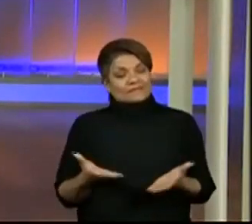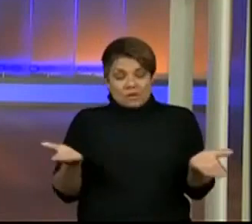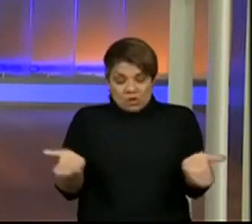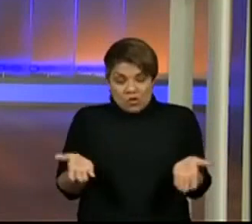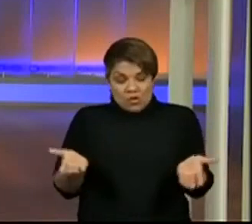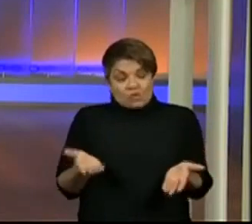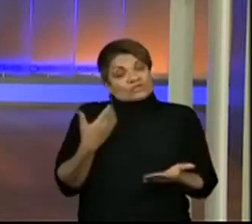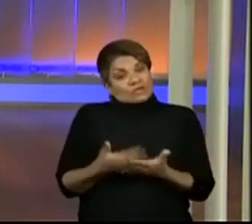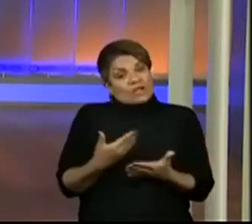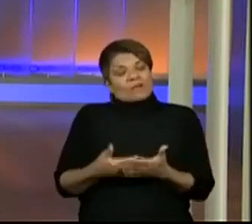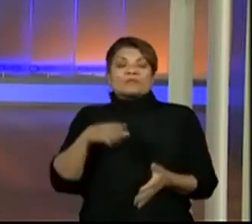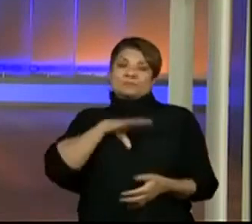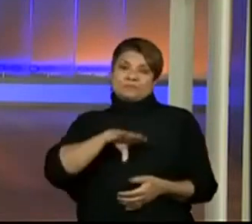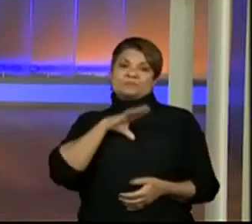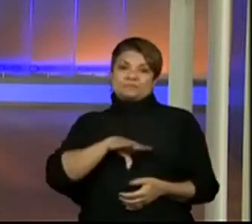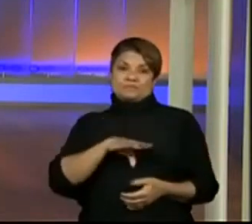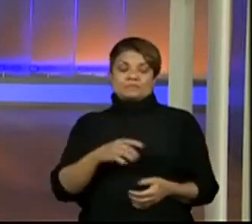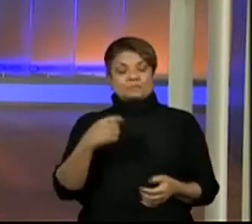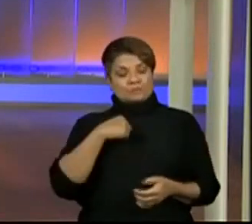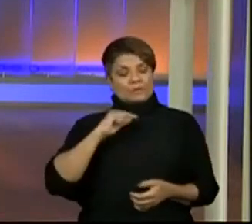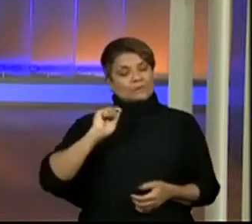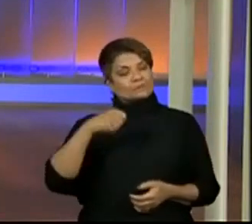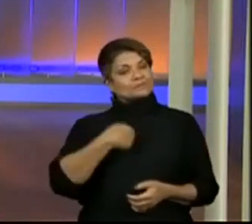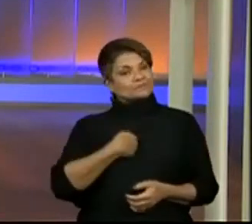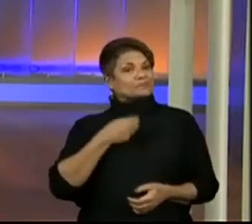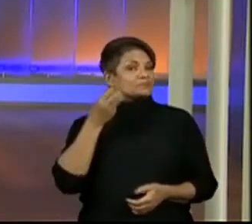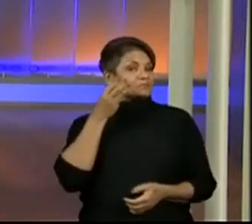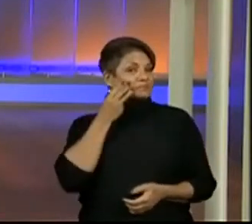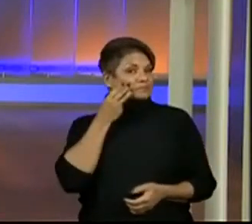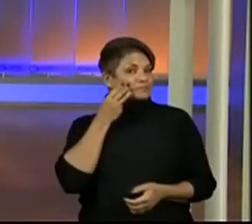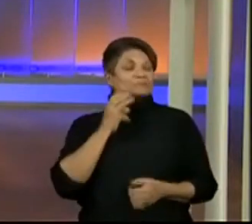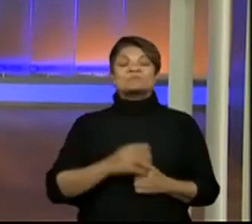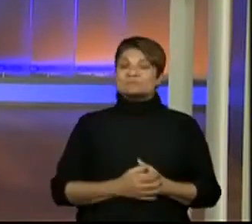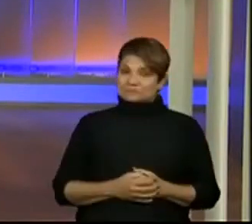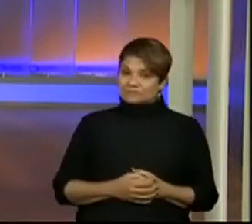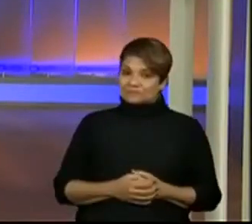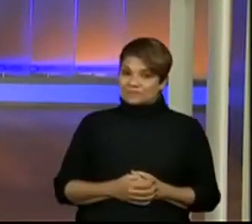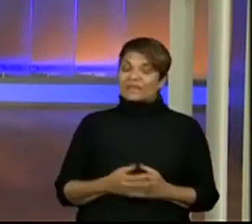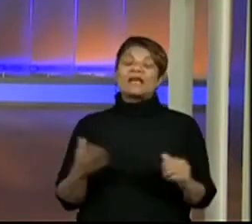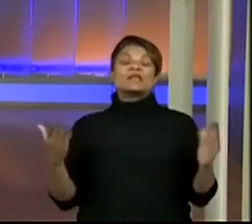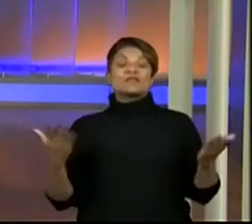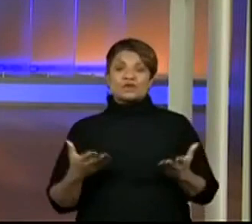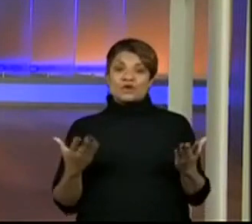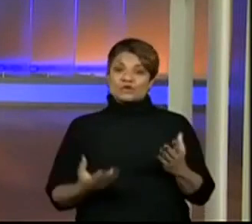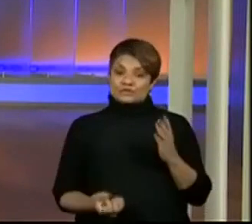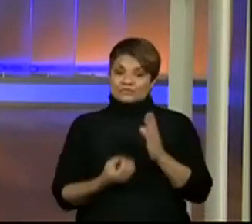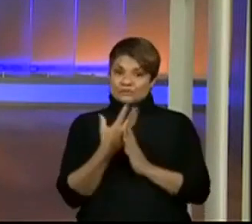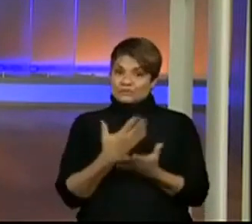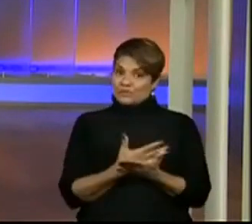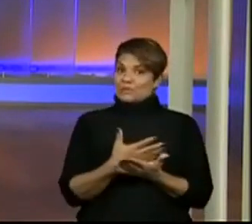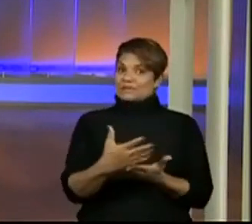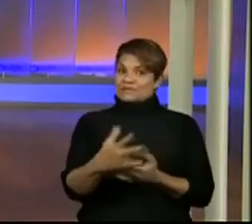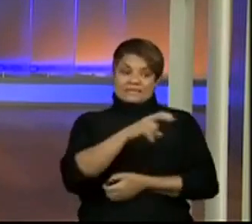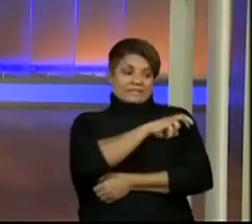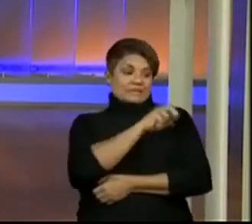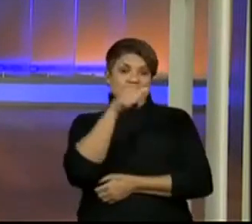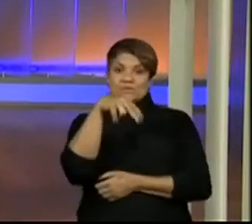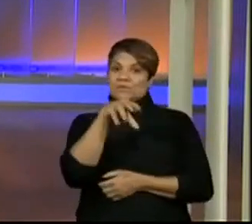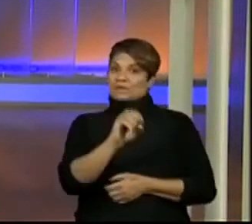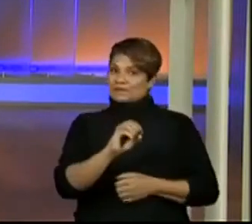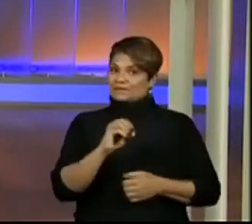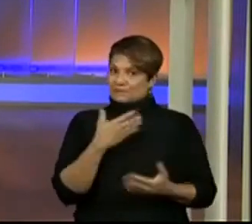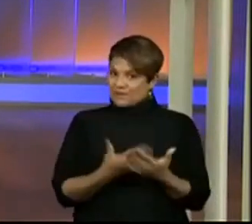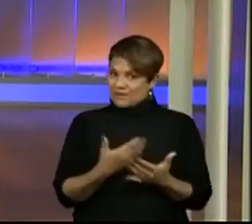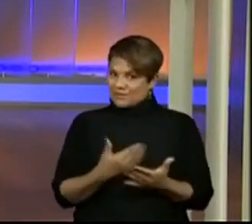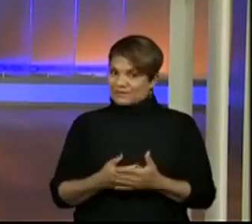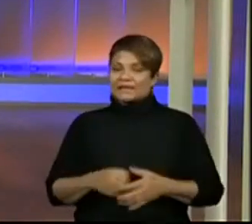aula de língua portuguesa. Eu sou a professora Regiane e vamos inaugurar as aulas do quinto ano. O